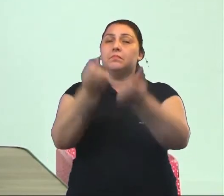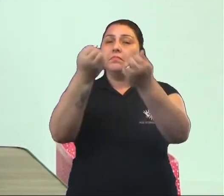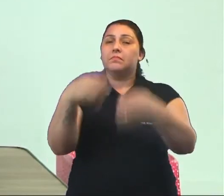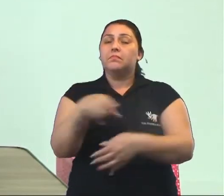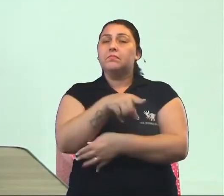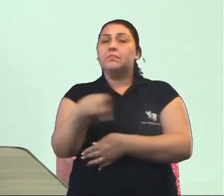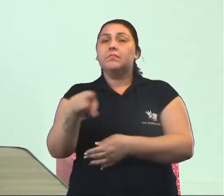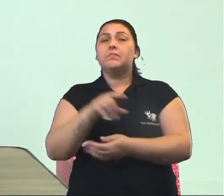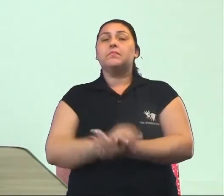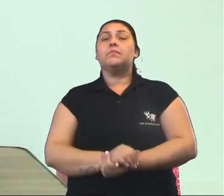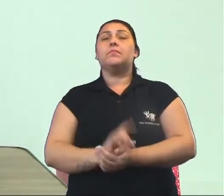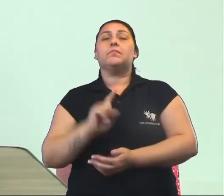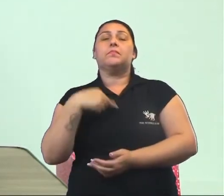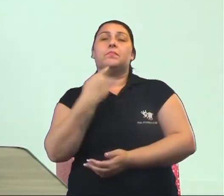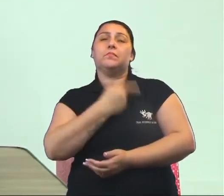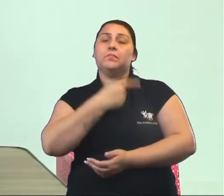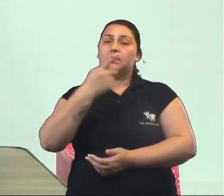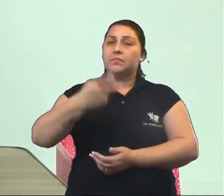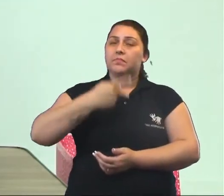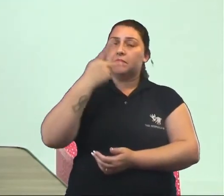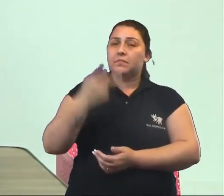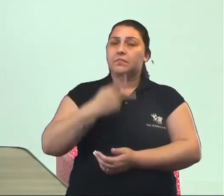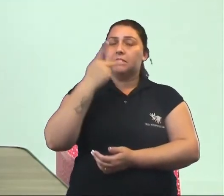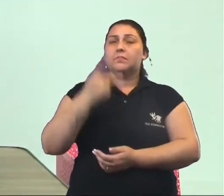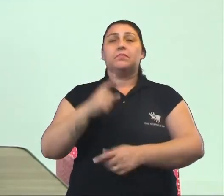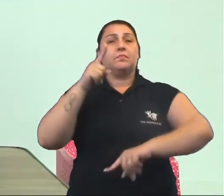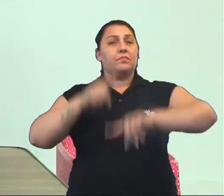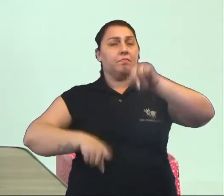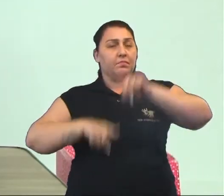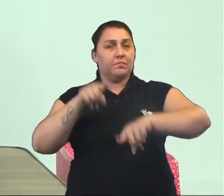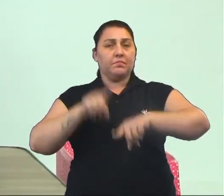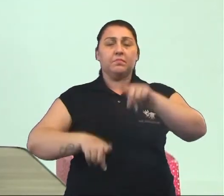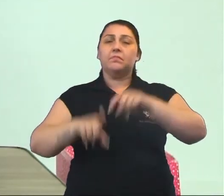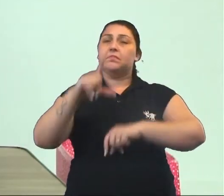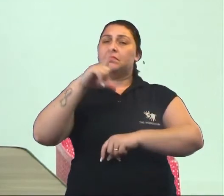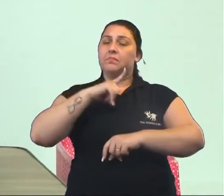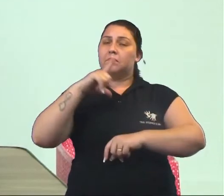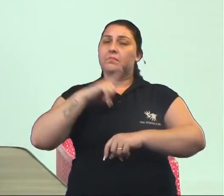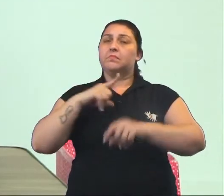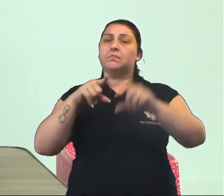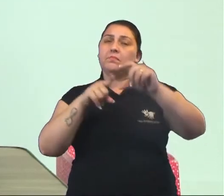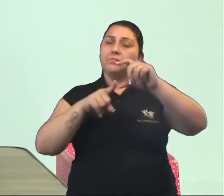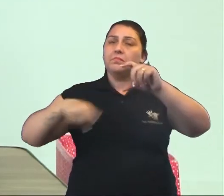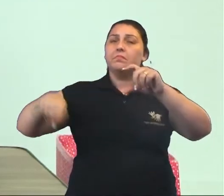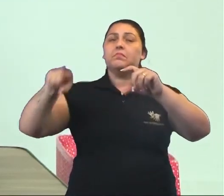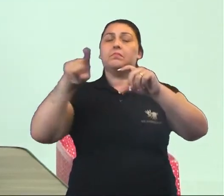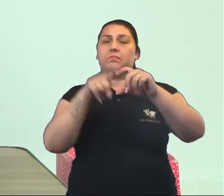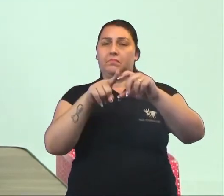algo para vocês. Quando nós falamos de objetos que possuem superfícies arredondadas e que se